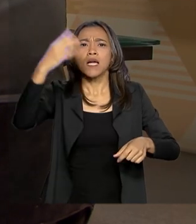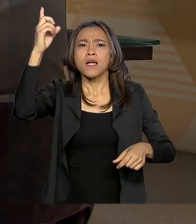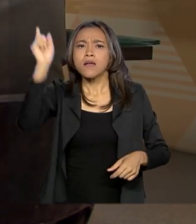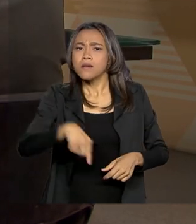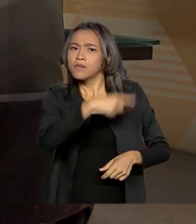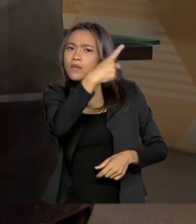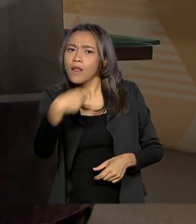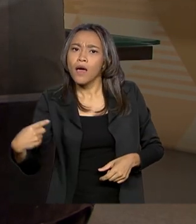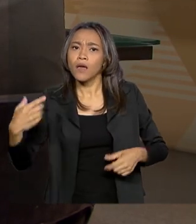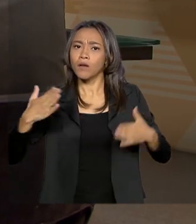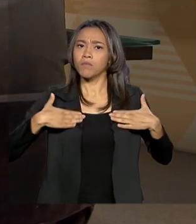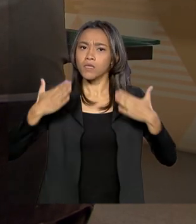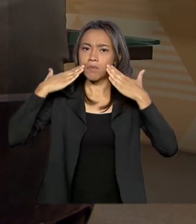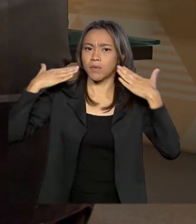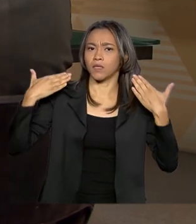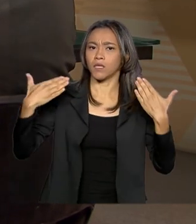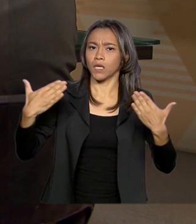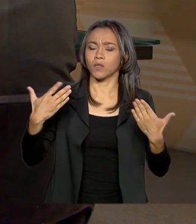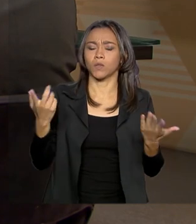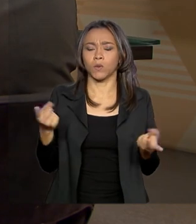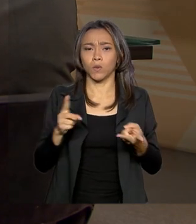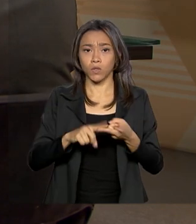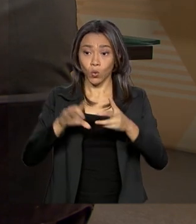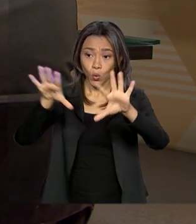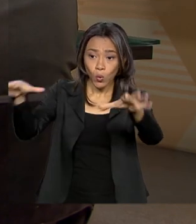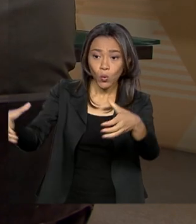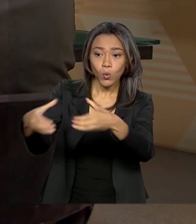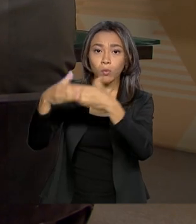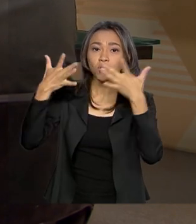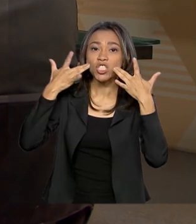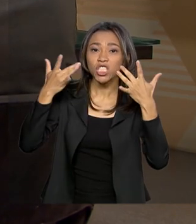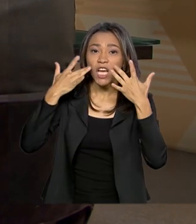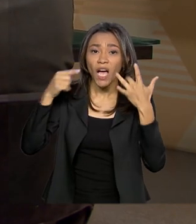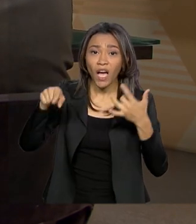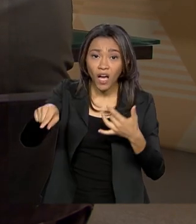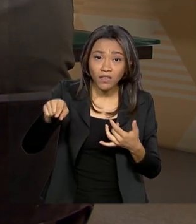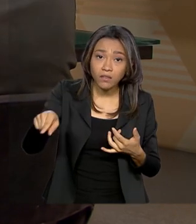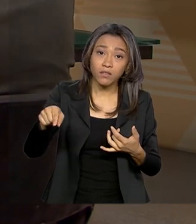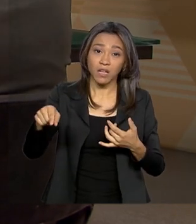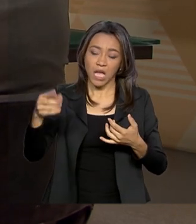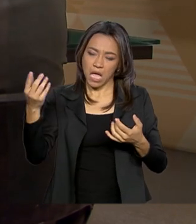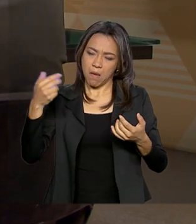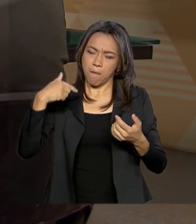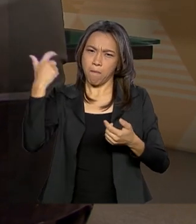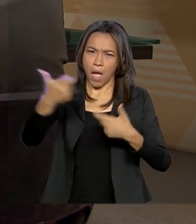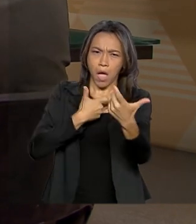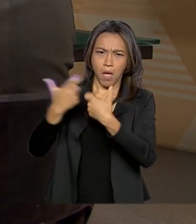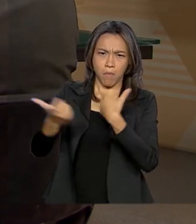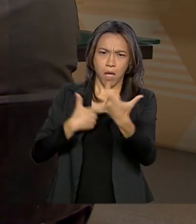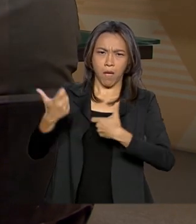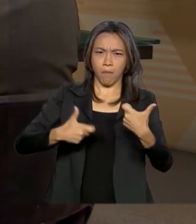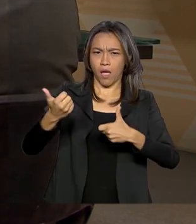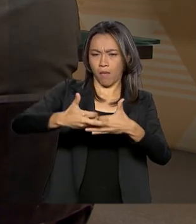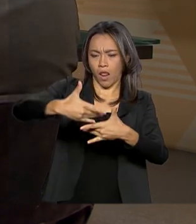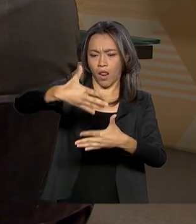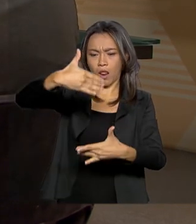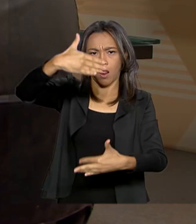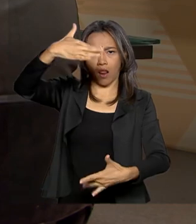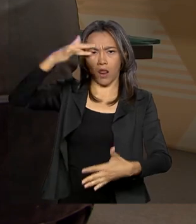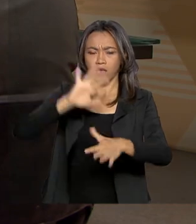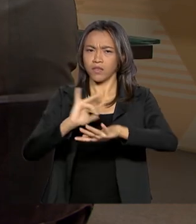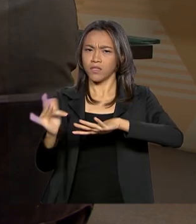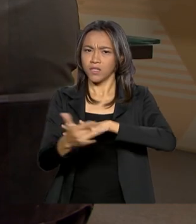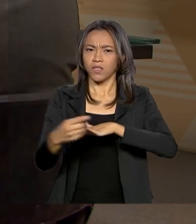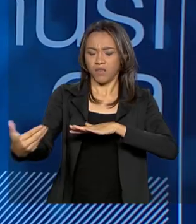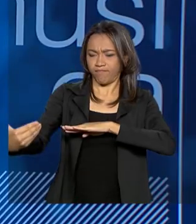patrocínios a espetáculos meus. A classe teatral promoveu o linchamento em redes sociais, invasão de peças minhas, uma série